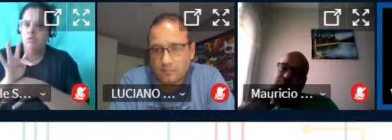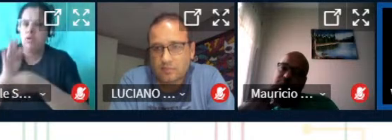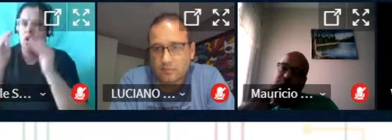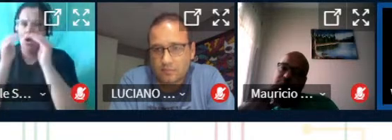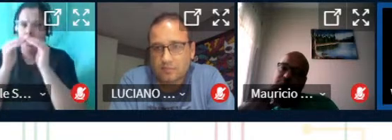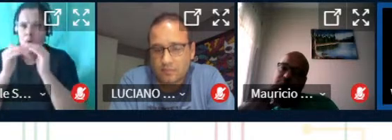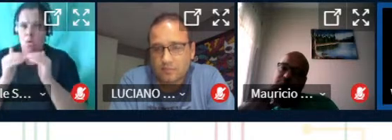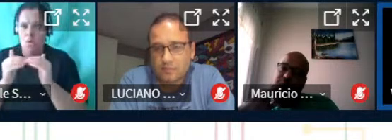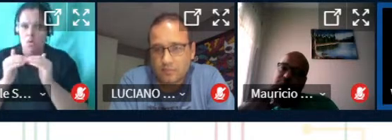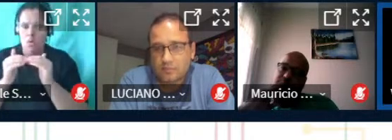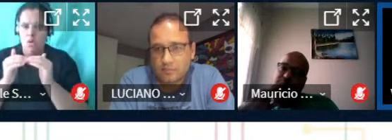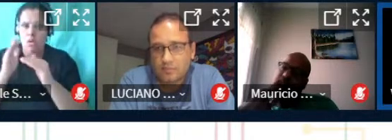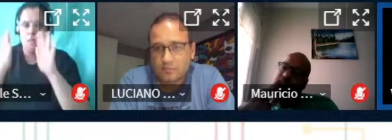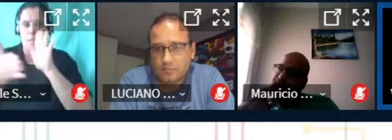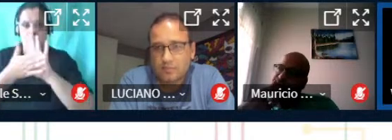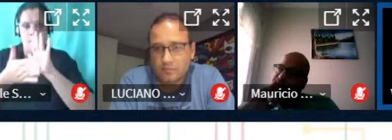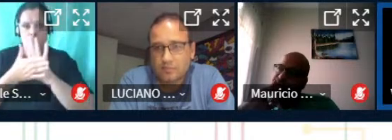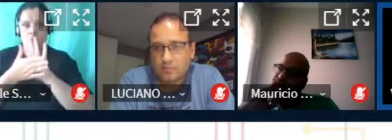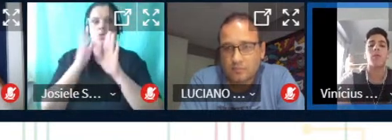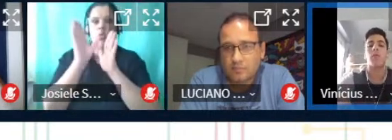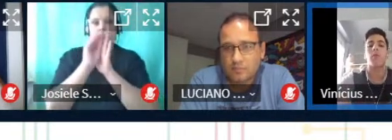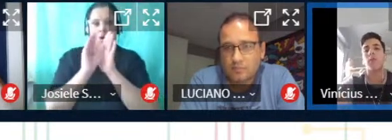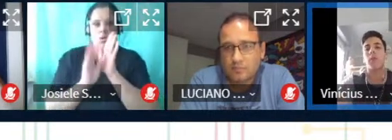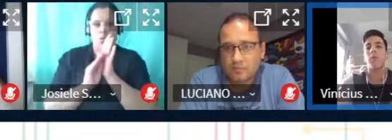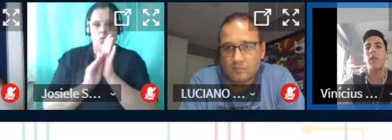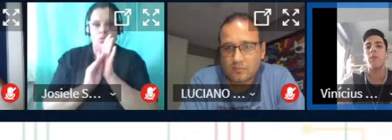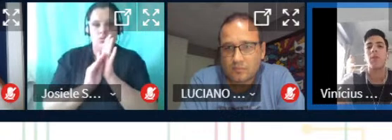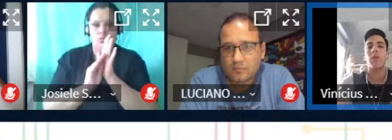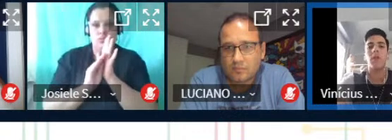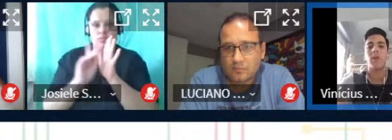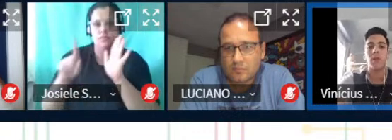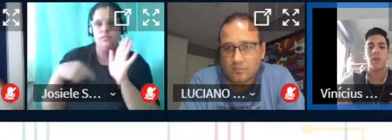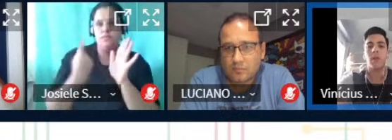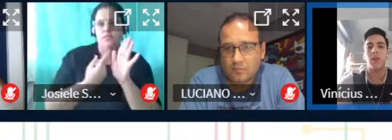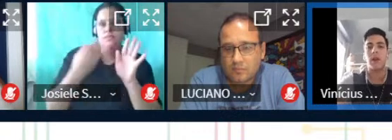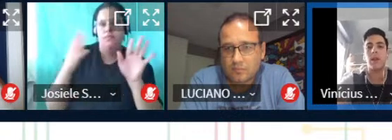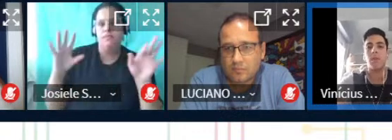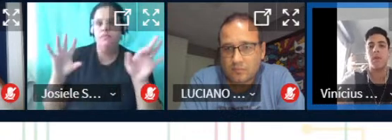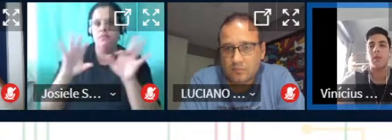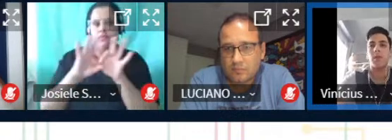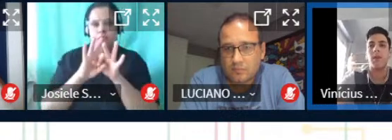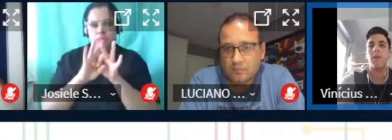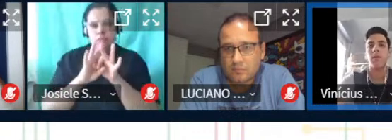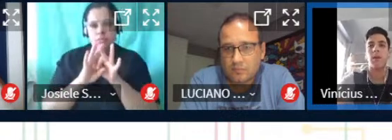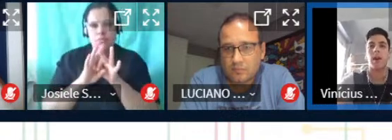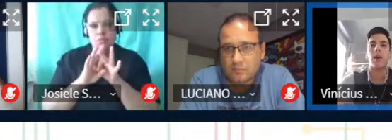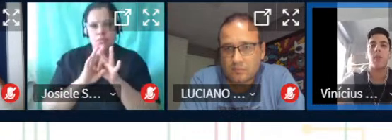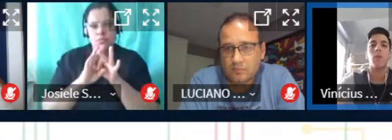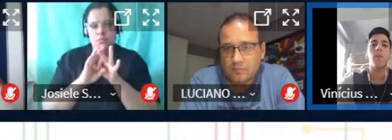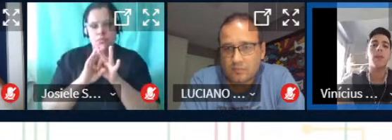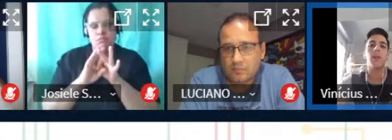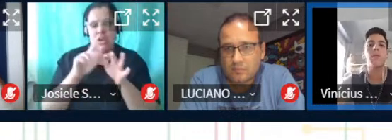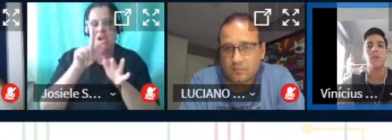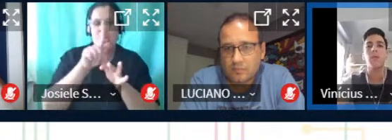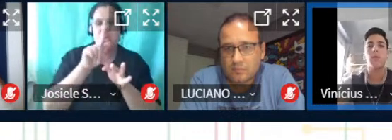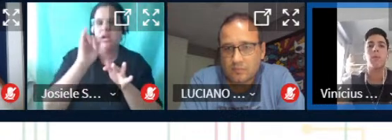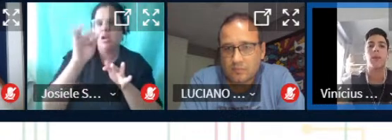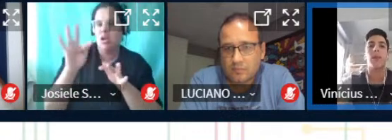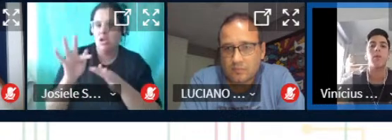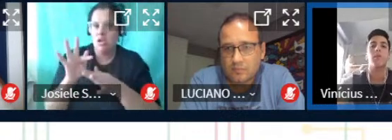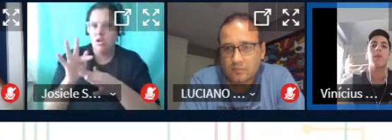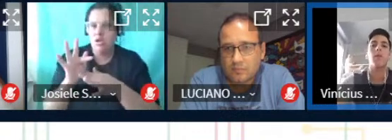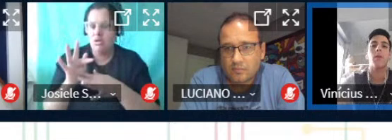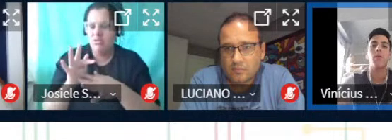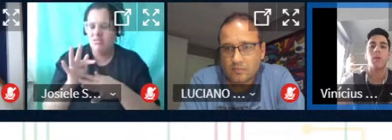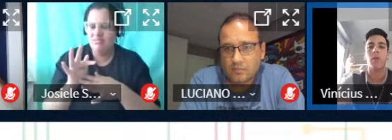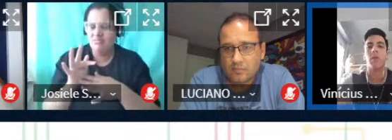com a proposta do conteúdo então nós unimos e aliamos esses gifs a um do